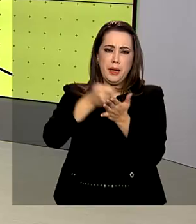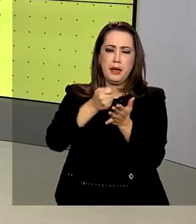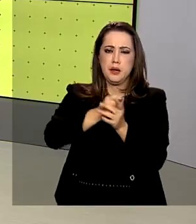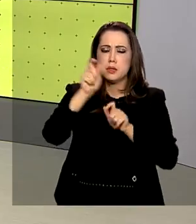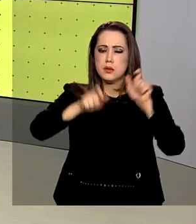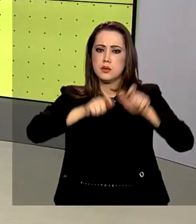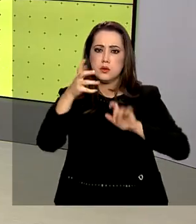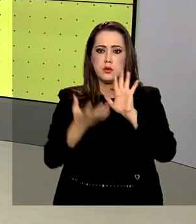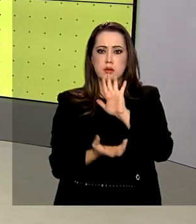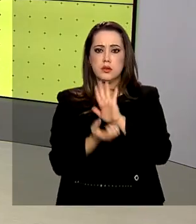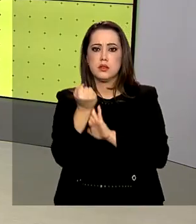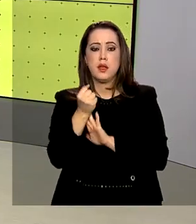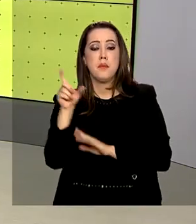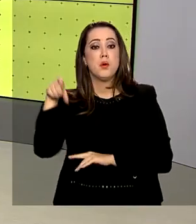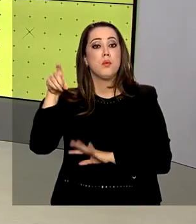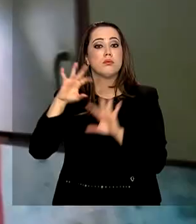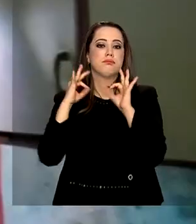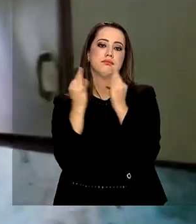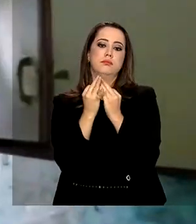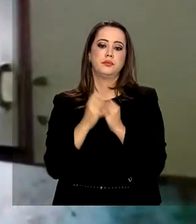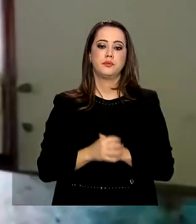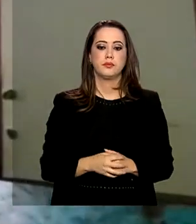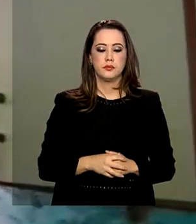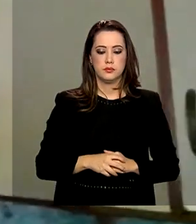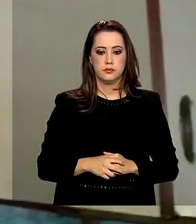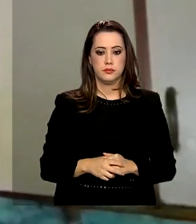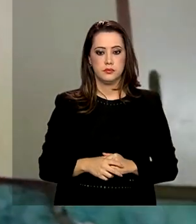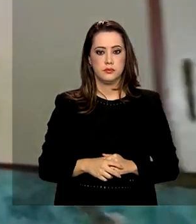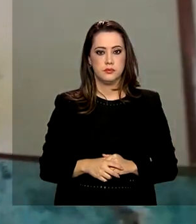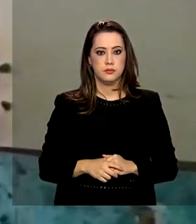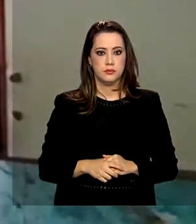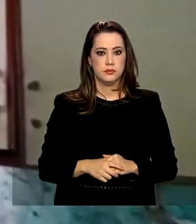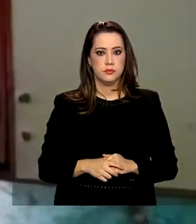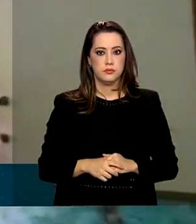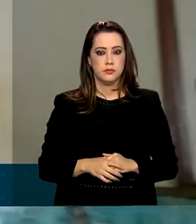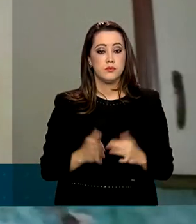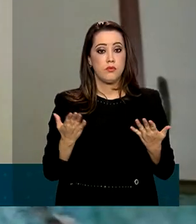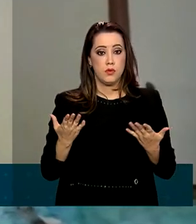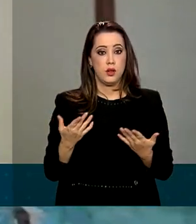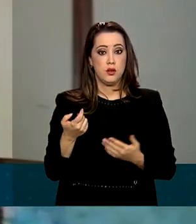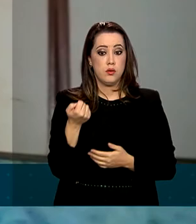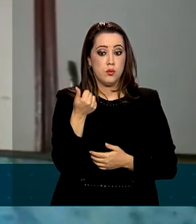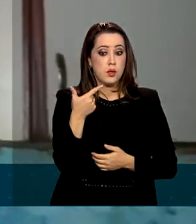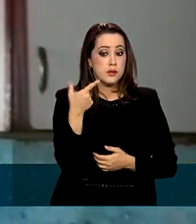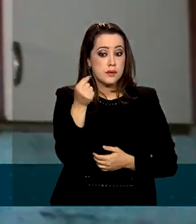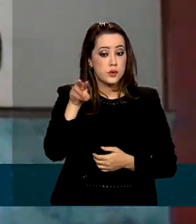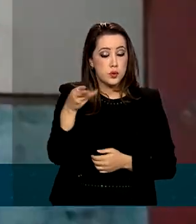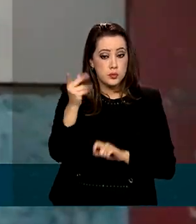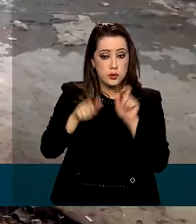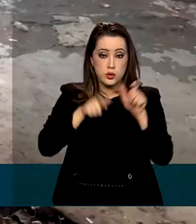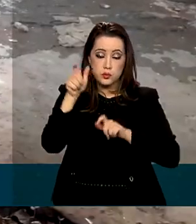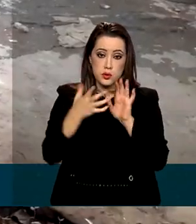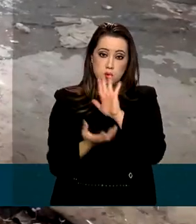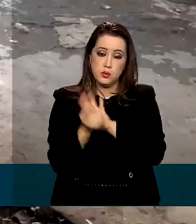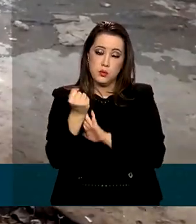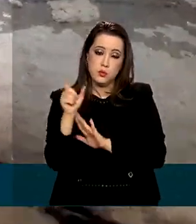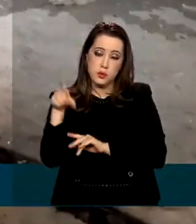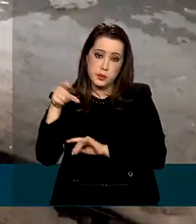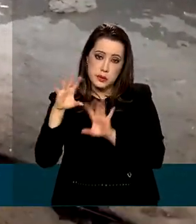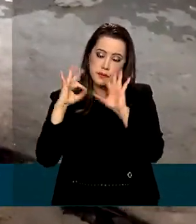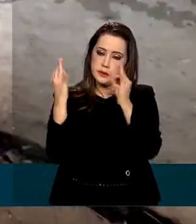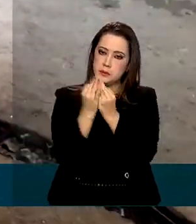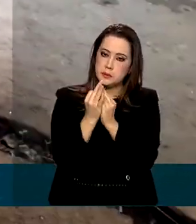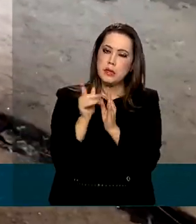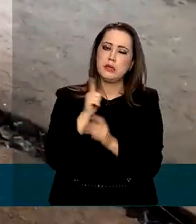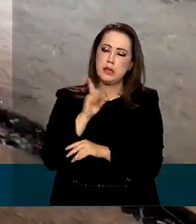paga para quem recebe o Bolsa Família. Os quase 20 milhões de beneficiários do Bolsa Família que têm direito ao